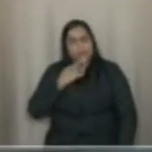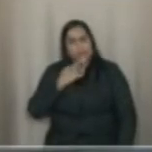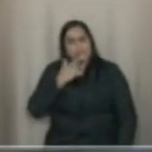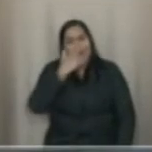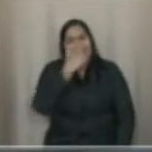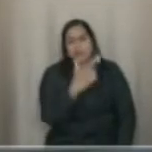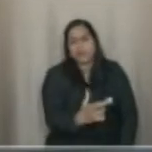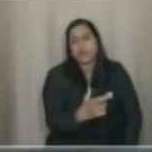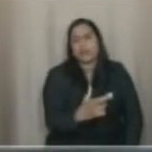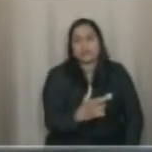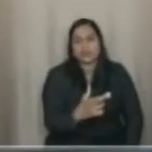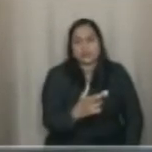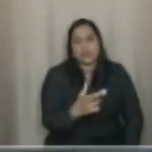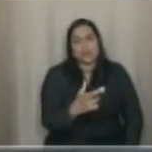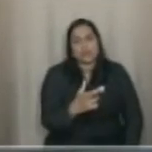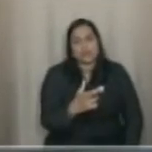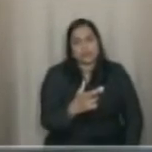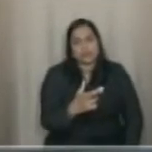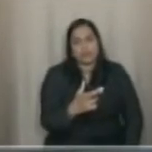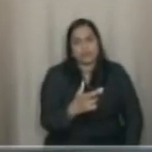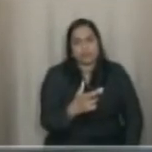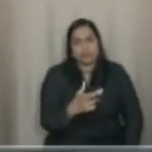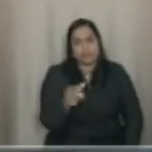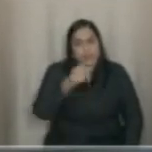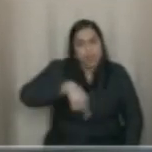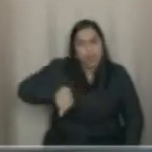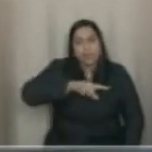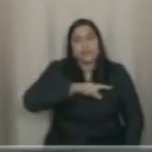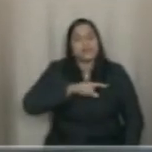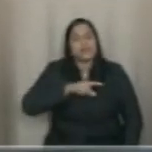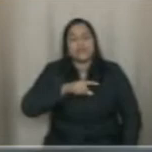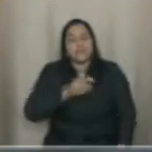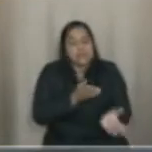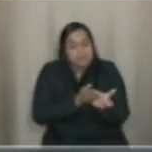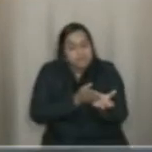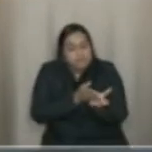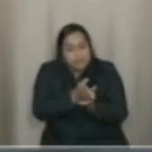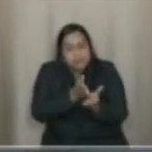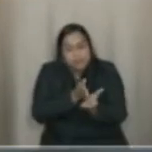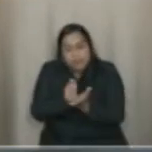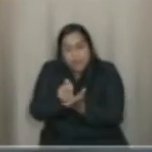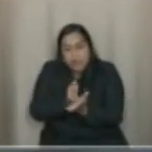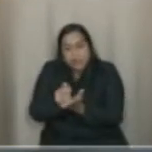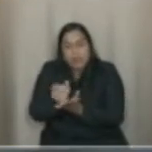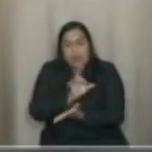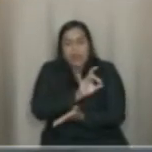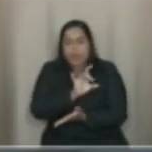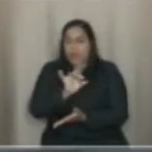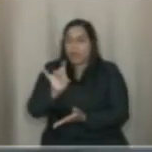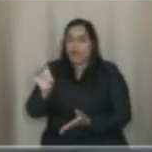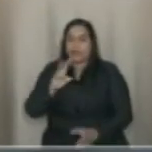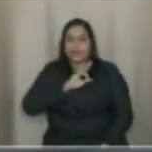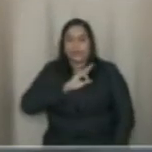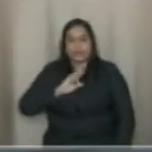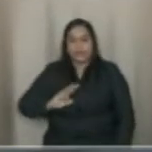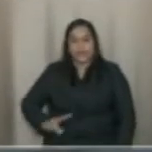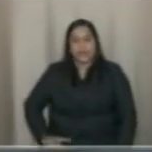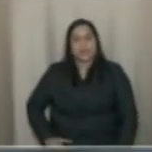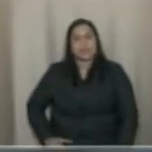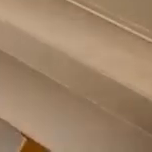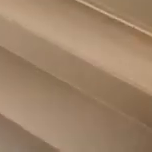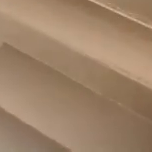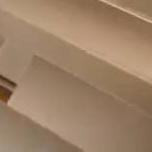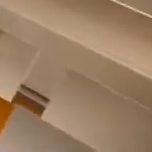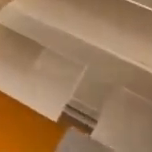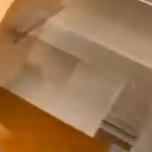efetiva àqueles que estão sem norte e que procuram em cada variador aqui uma saída.